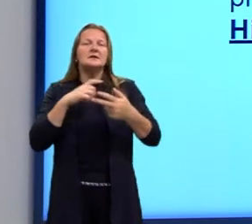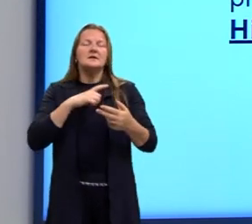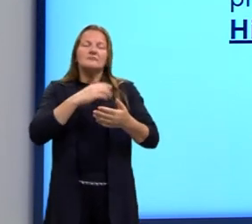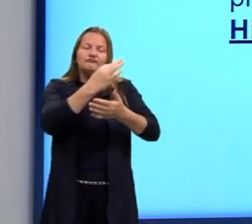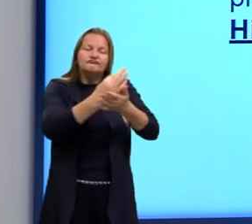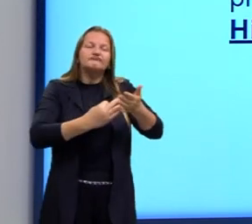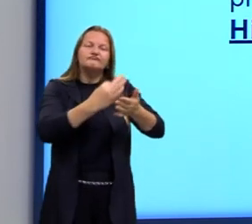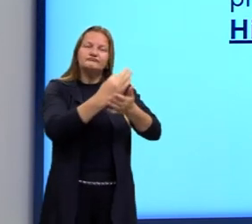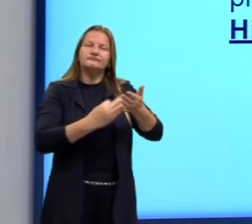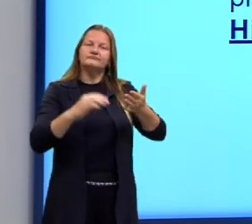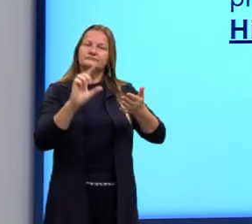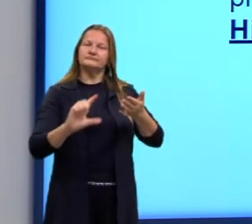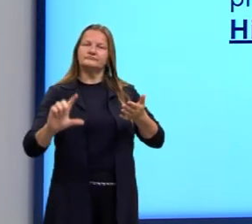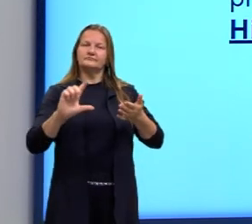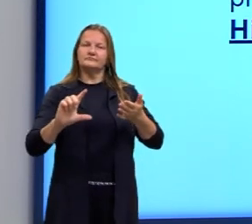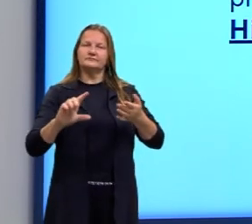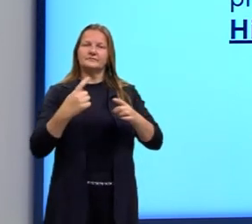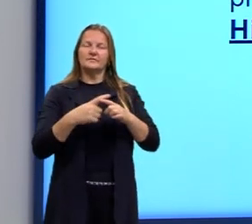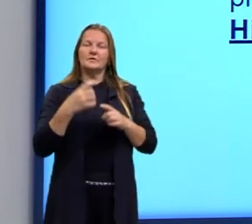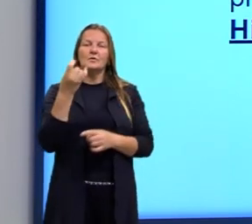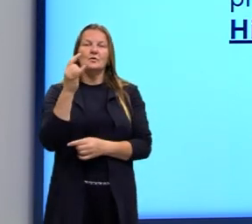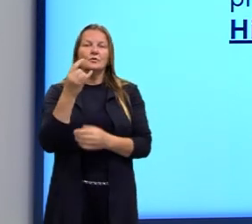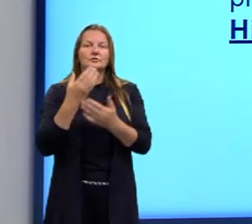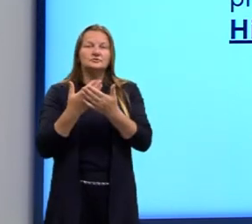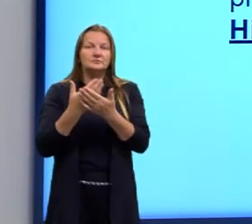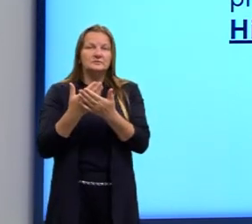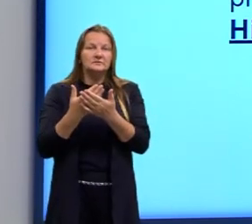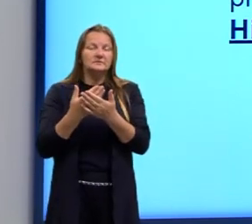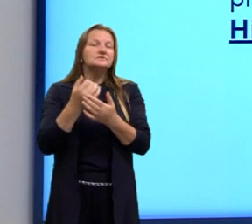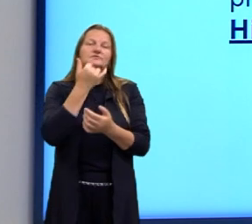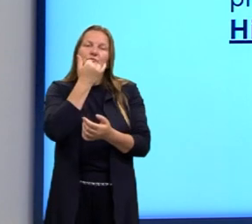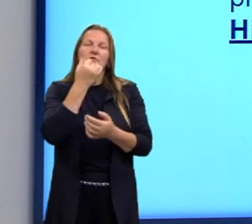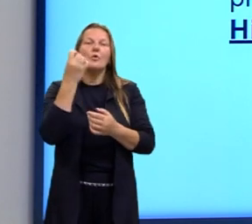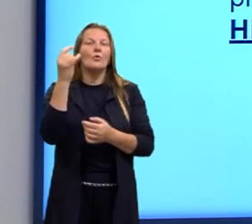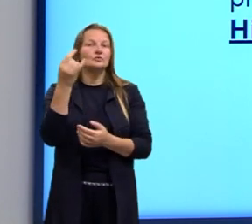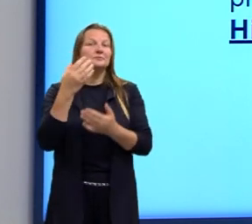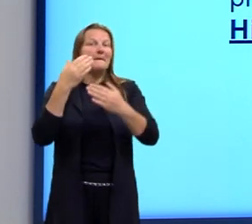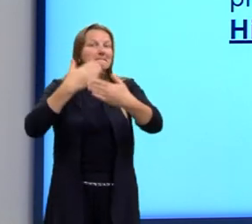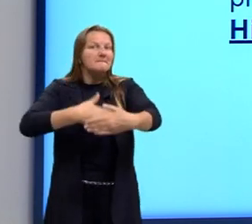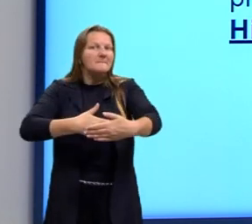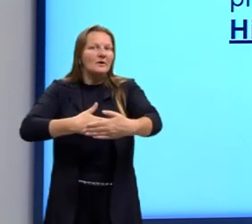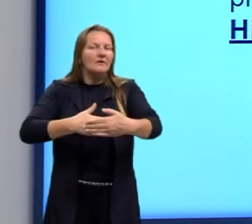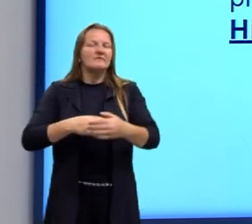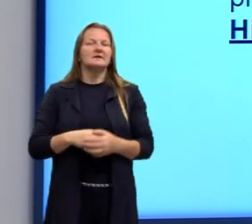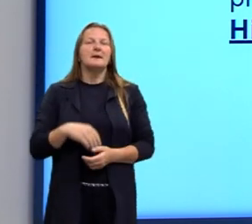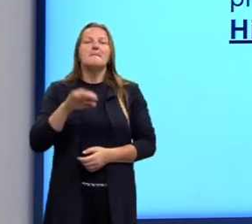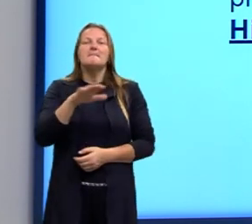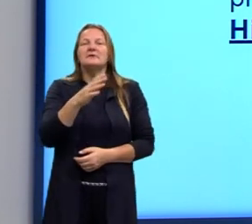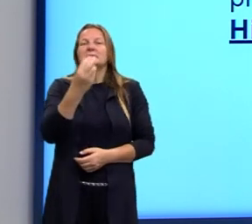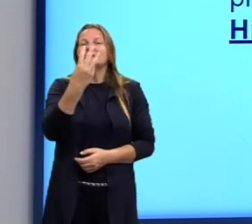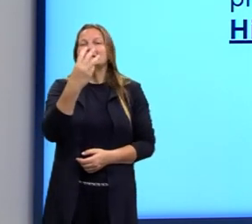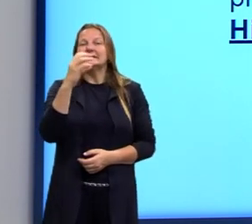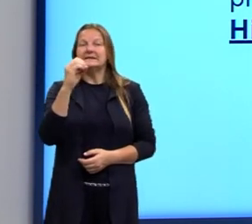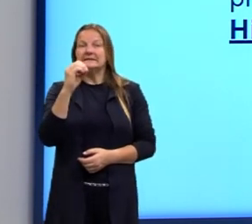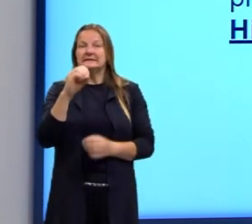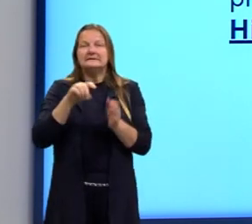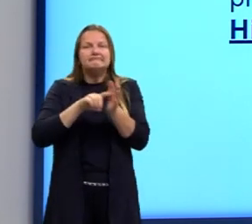texto literário? Nas últimas aplicações, foram mais do que 30 questões